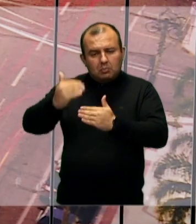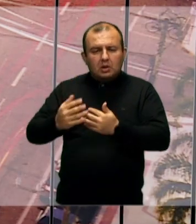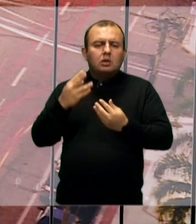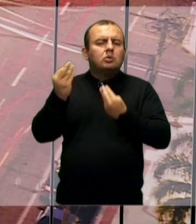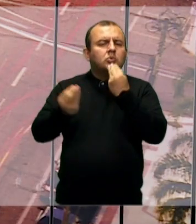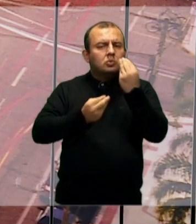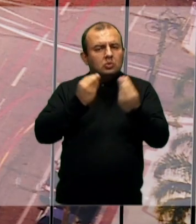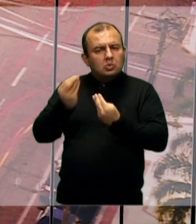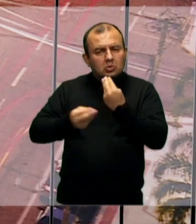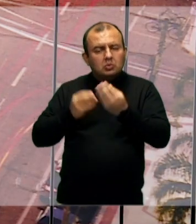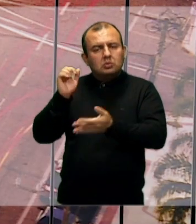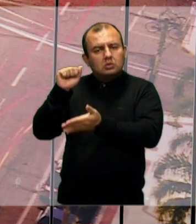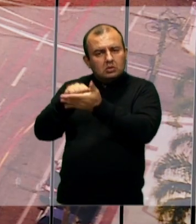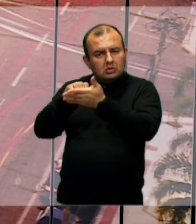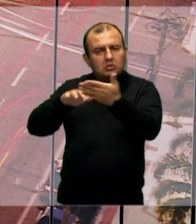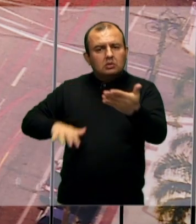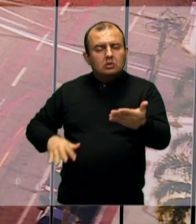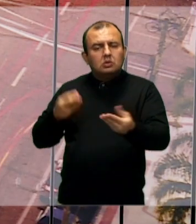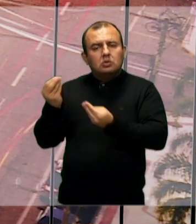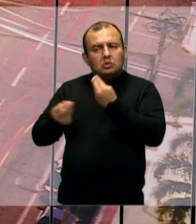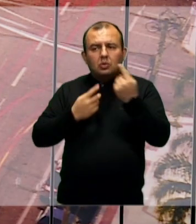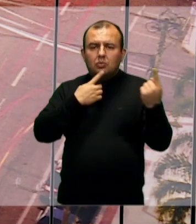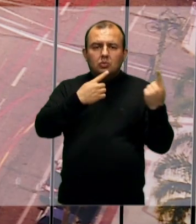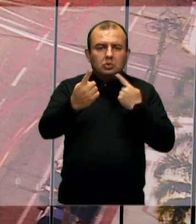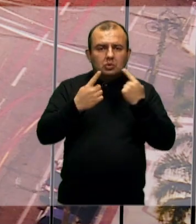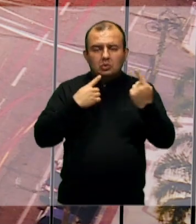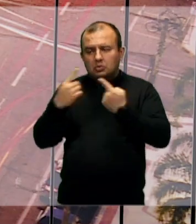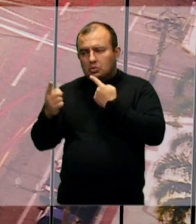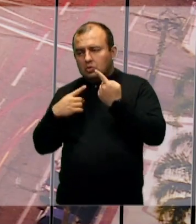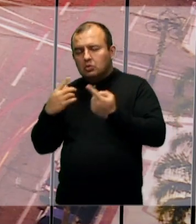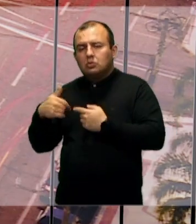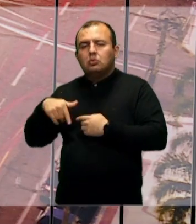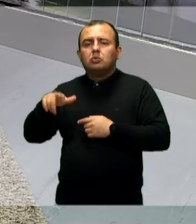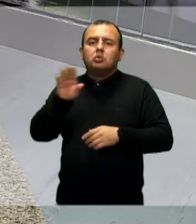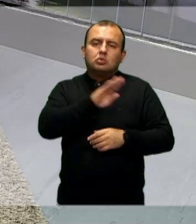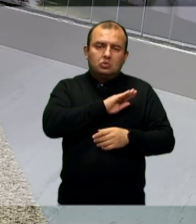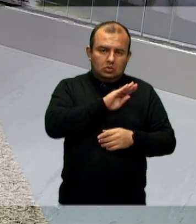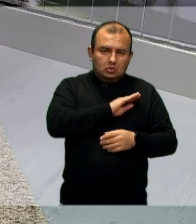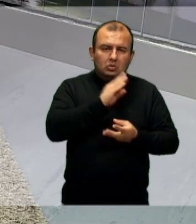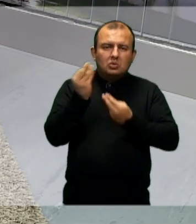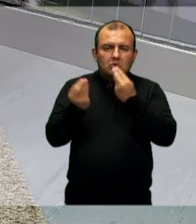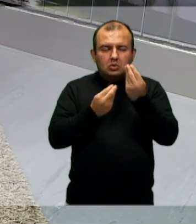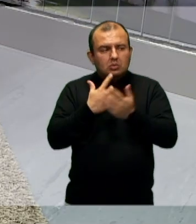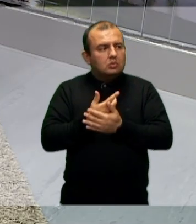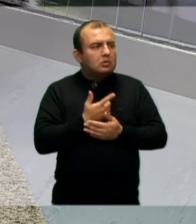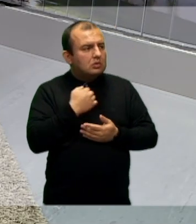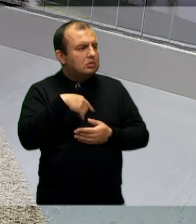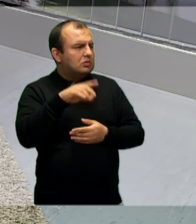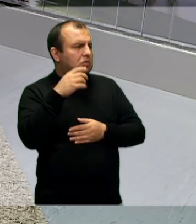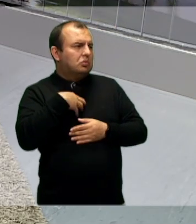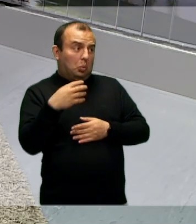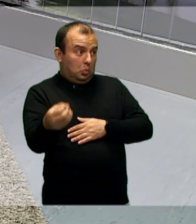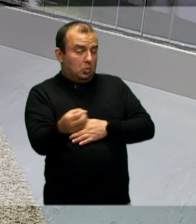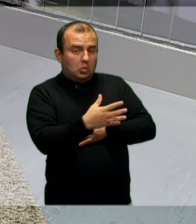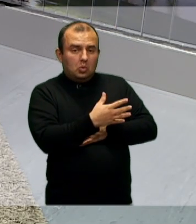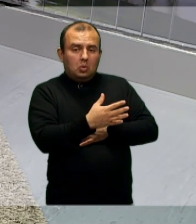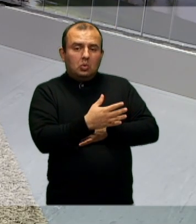Como é que foram as atividades, o diálogo com os demais colegas e professores? Foi um negócio bem novo para mim,